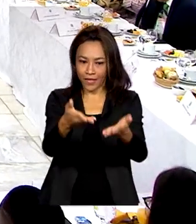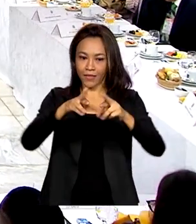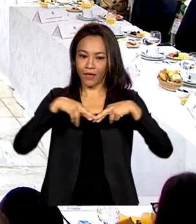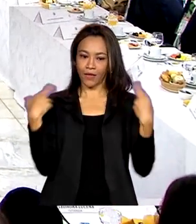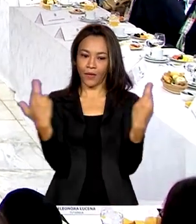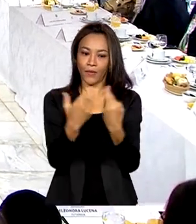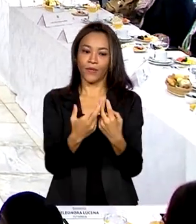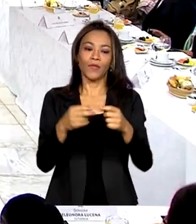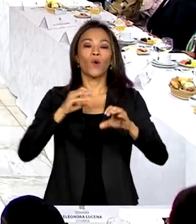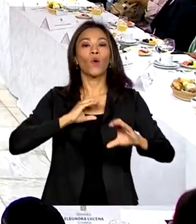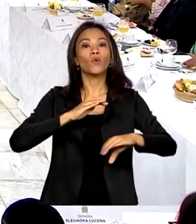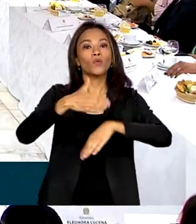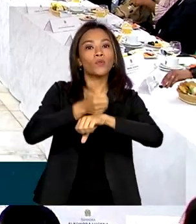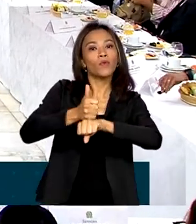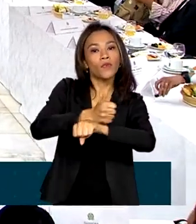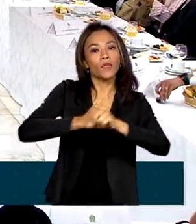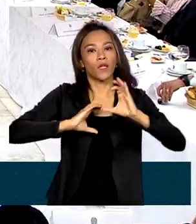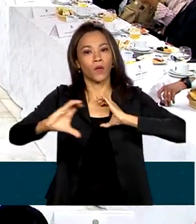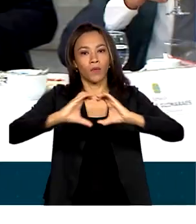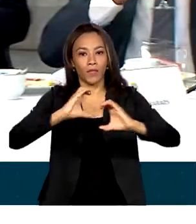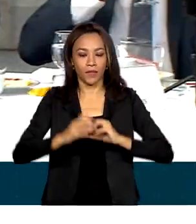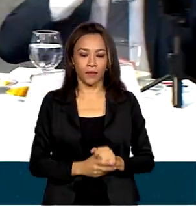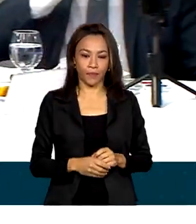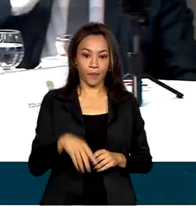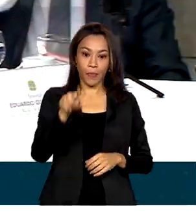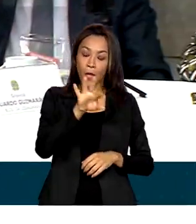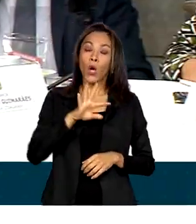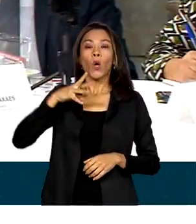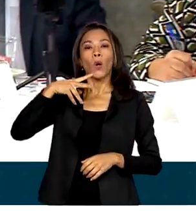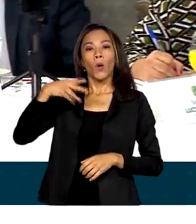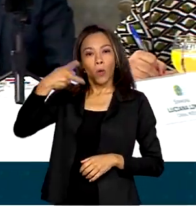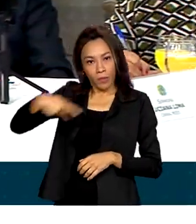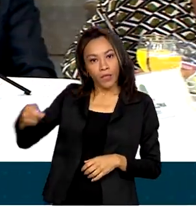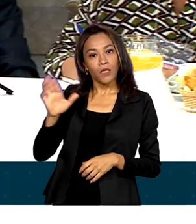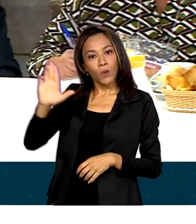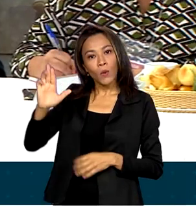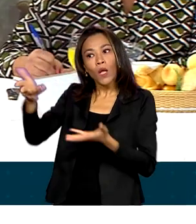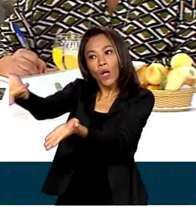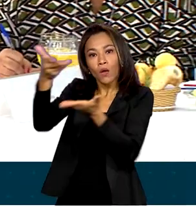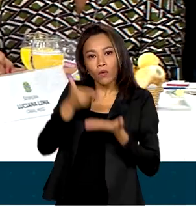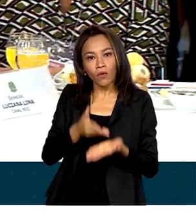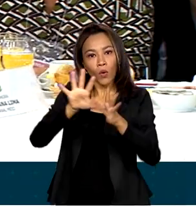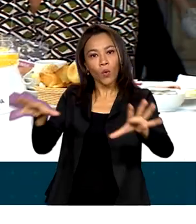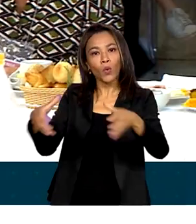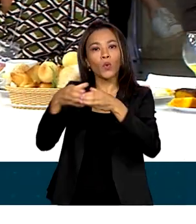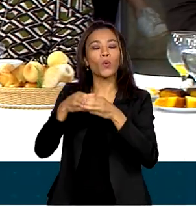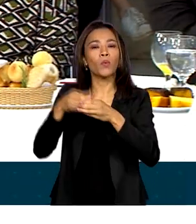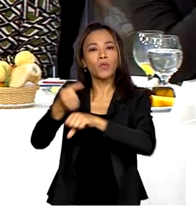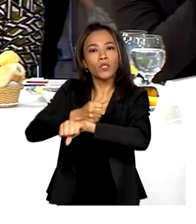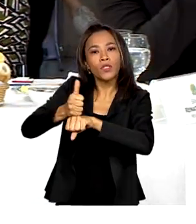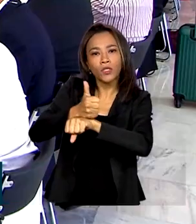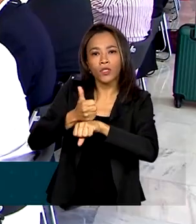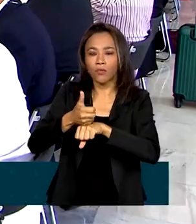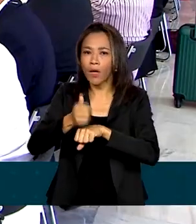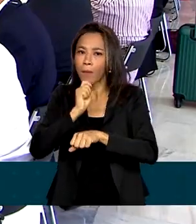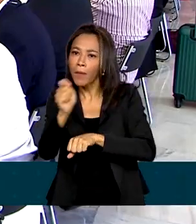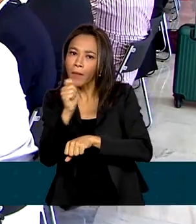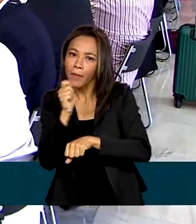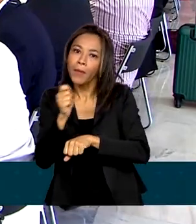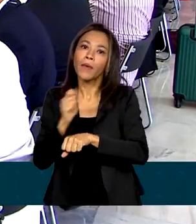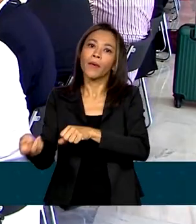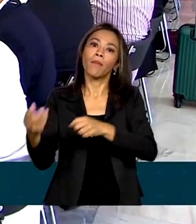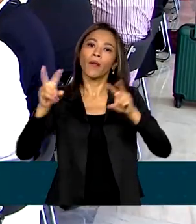presidente Luiz Inácio Lula da Silva convidou um grupo de jornalistas para um café da manhã e um dos assuntos discutidos foi a